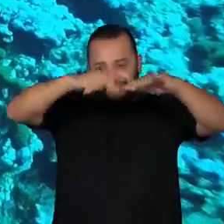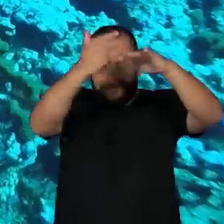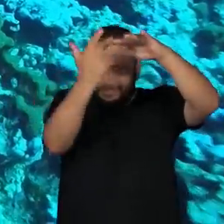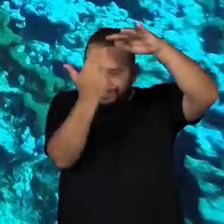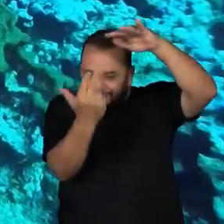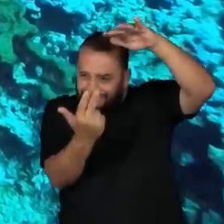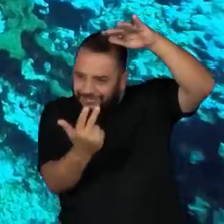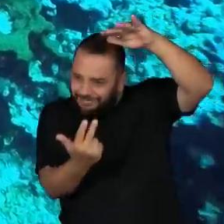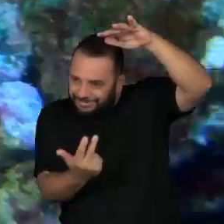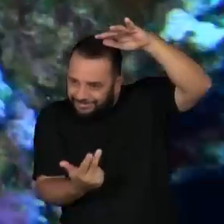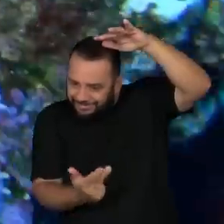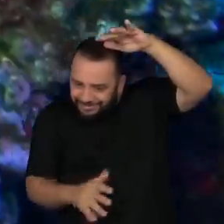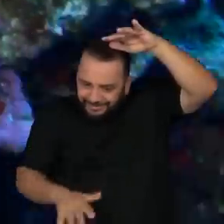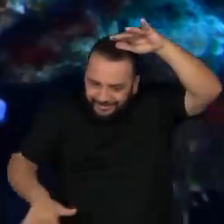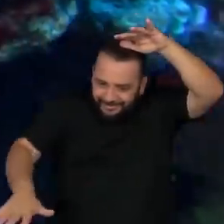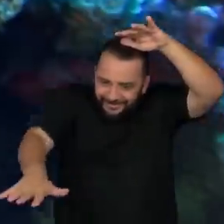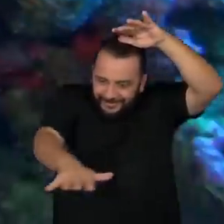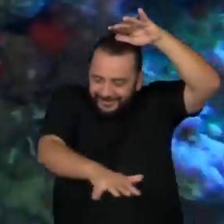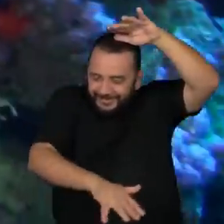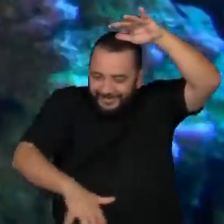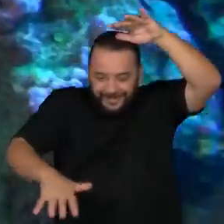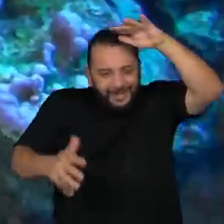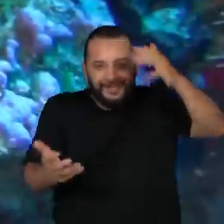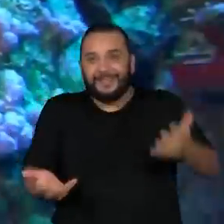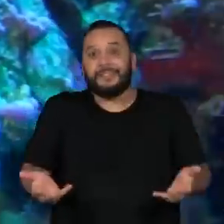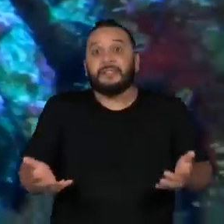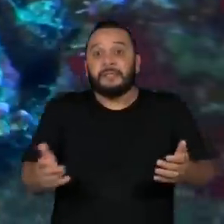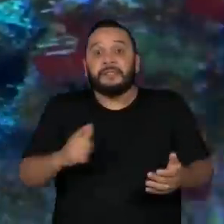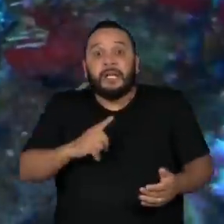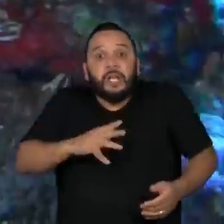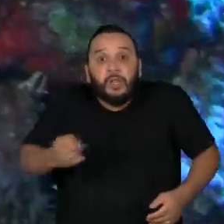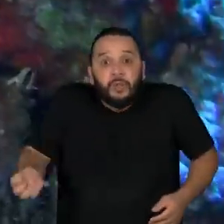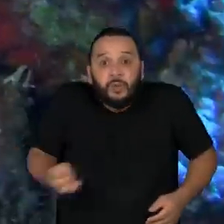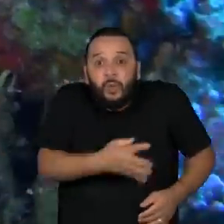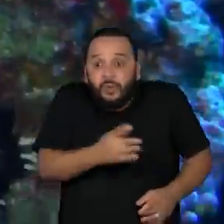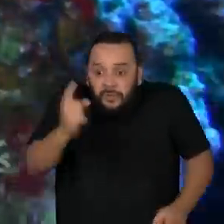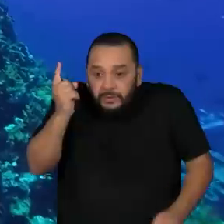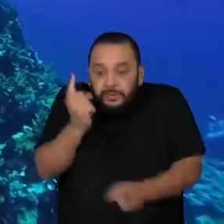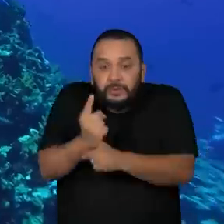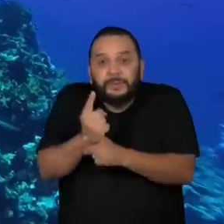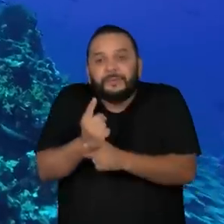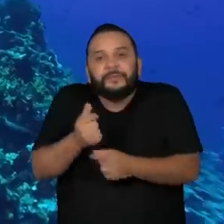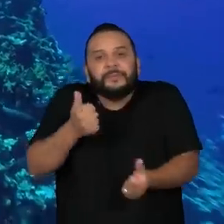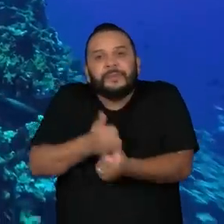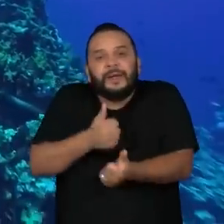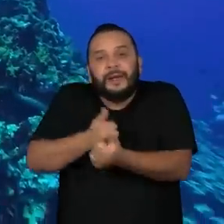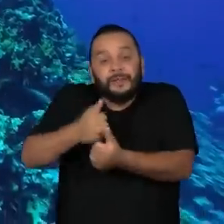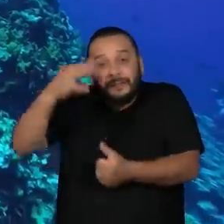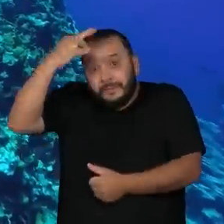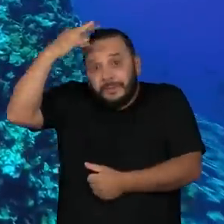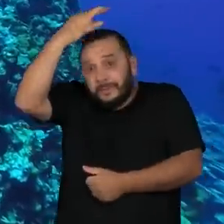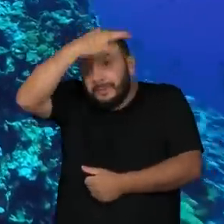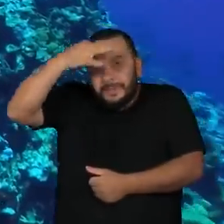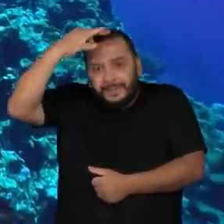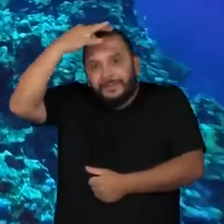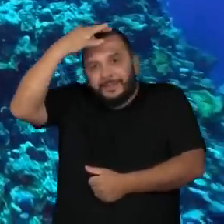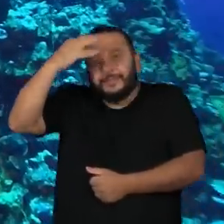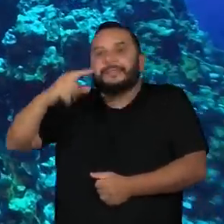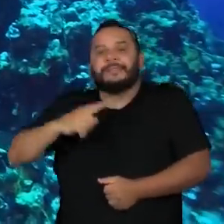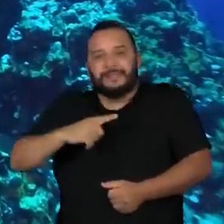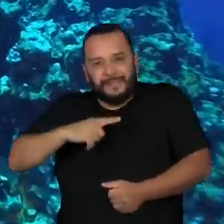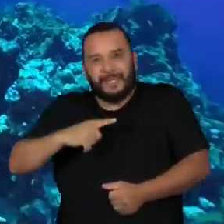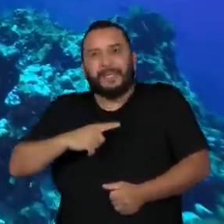Cientistas brasileiros descobriram um novo ecossistema marinho na costa do Espírito Santo, que abriga uma rica